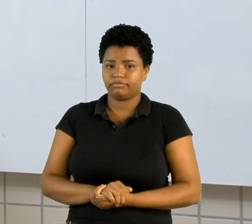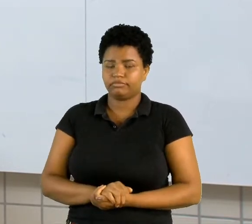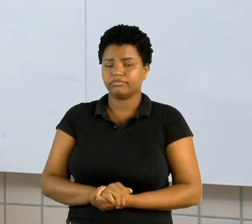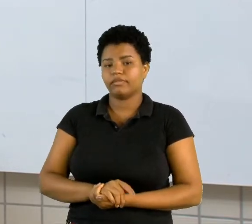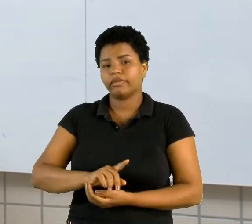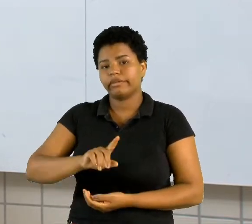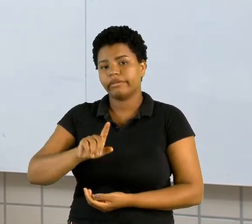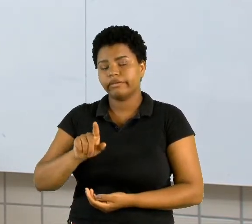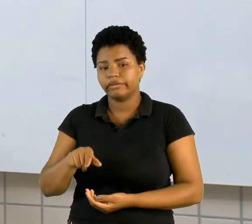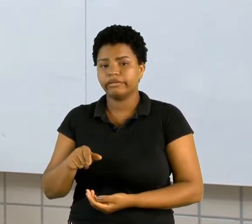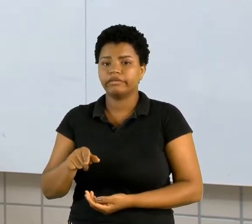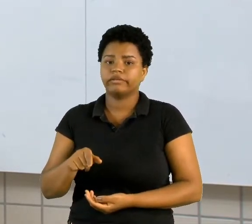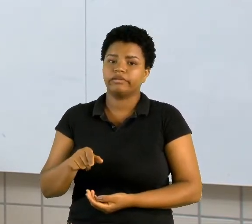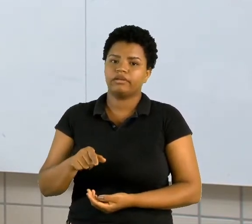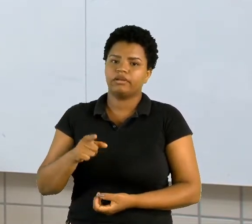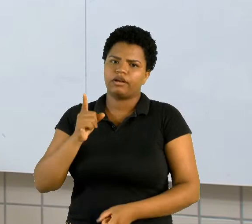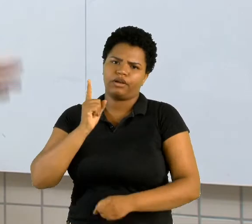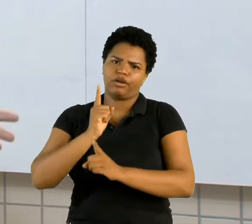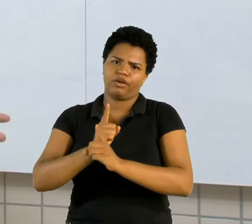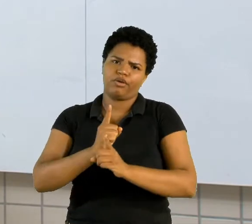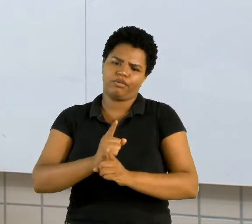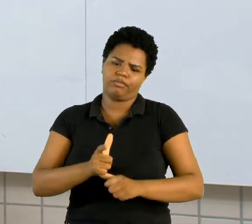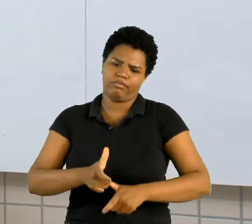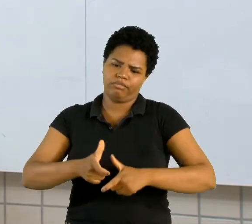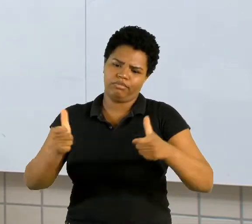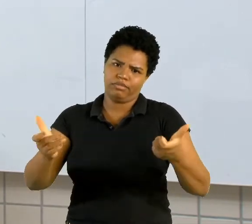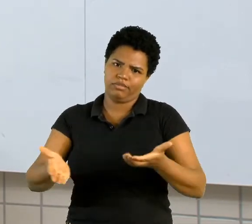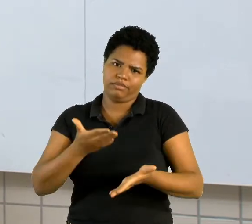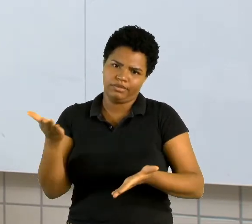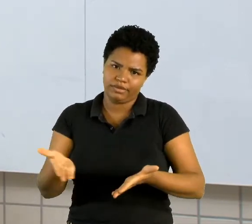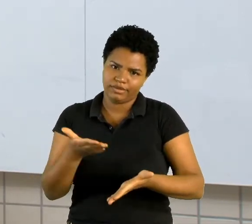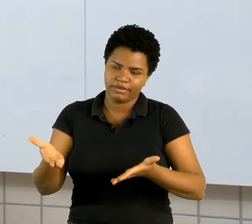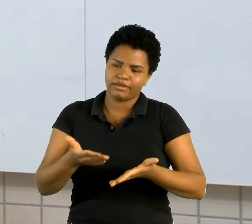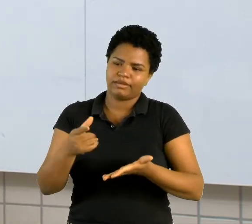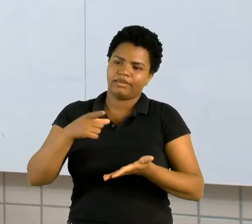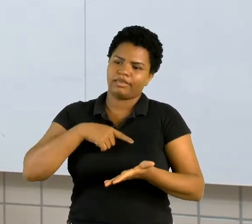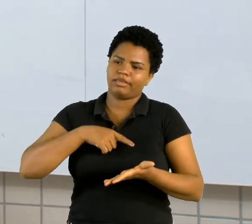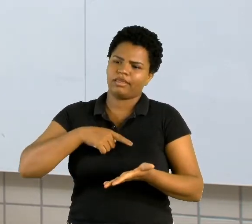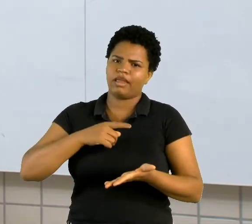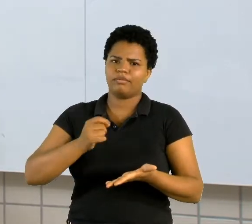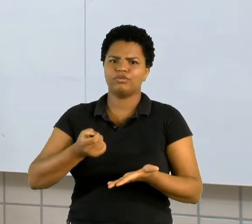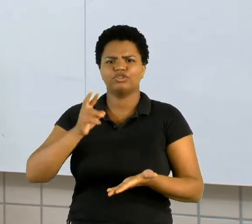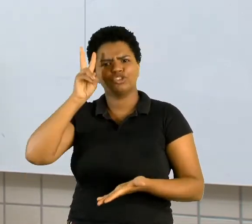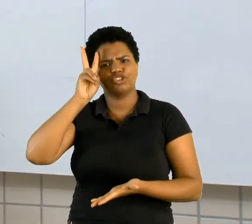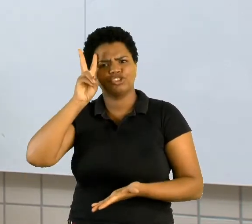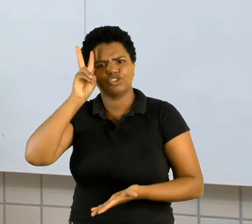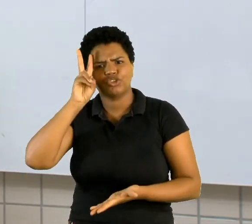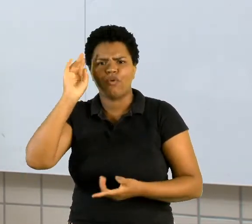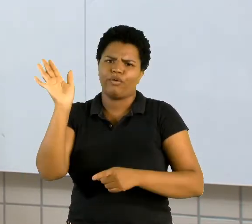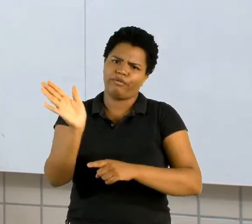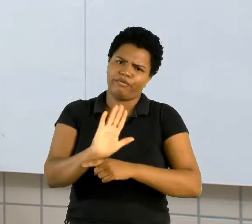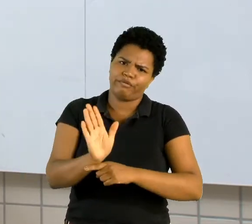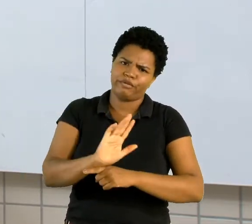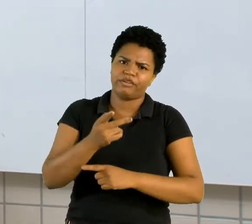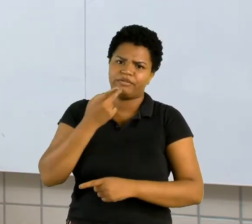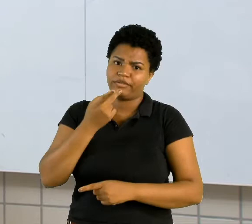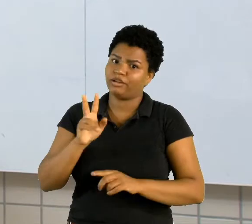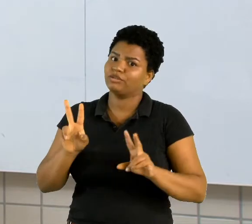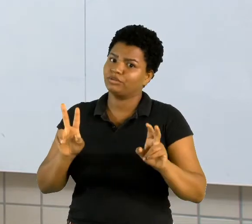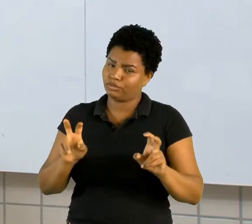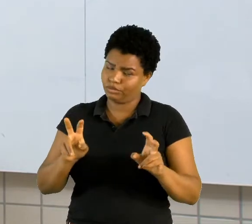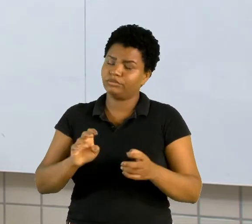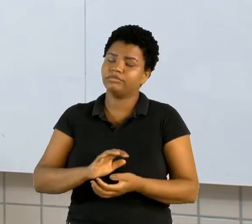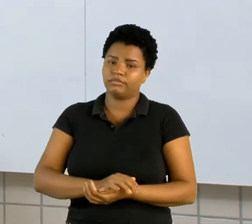é o que você encontra na maioria dos livros, você tem muitos relatos, temos muitos filmes que falam sobre isso,